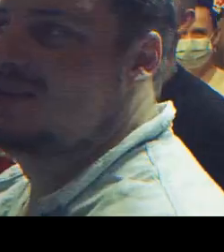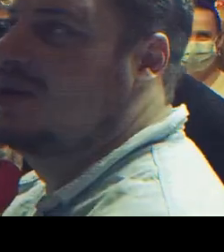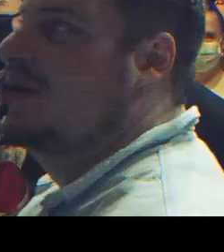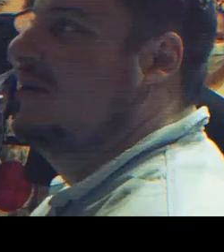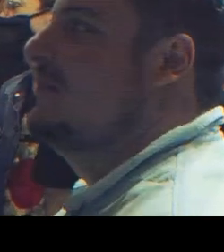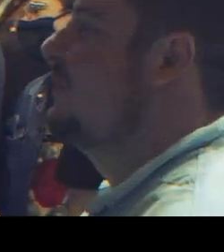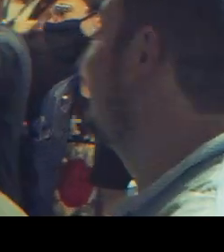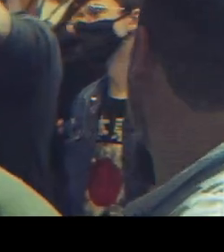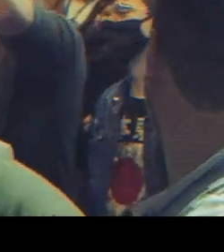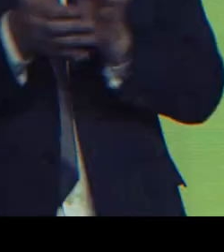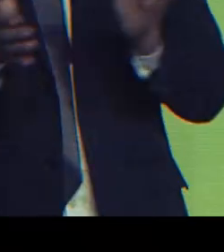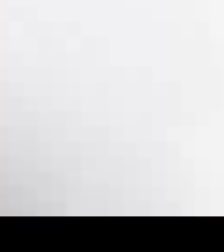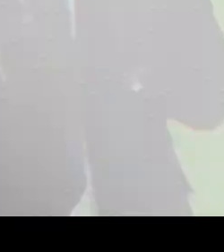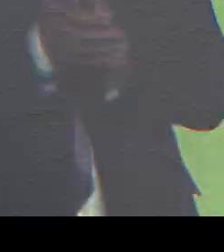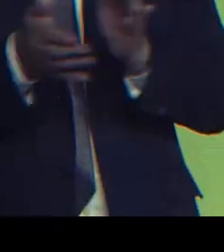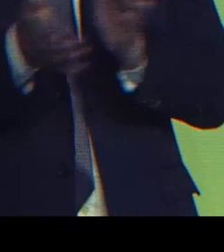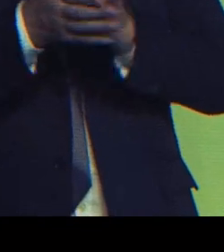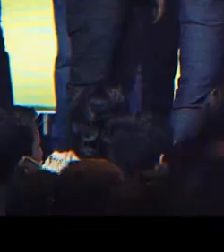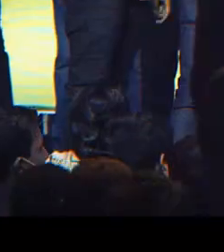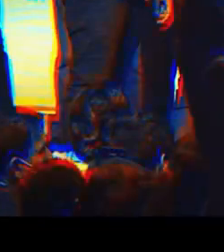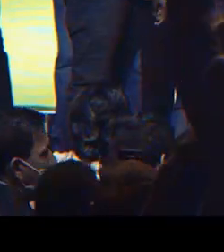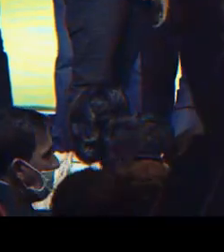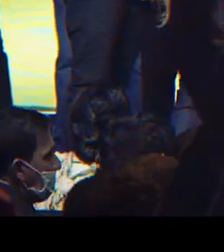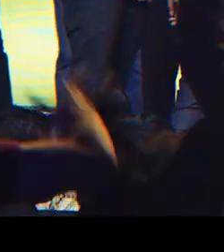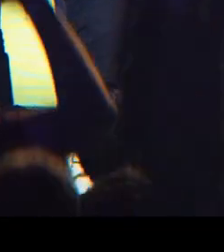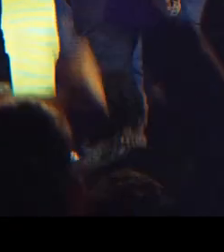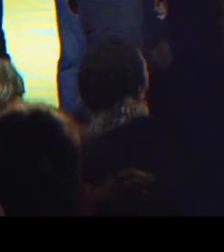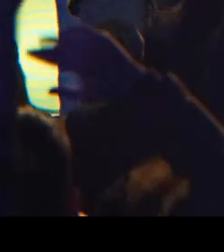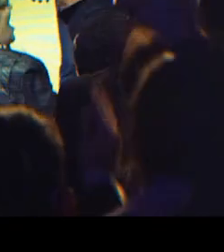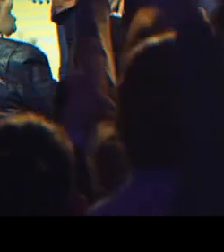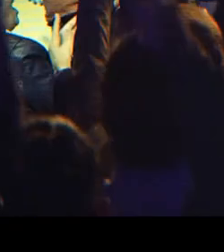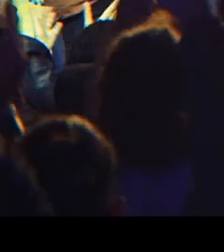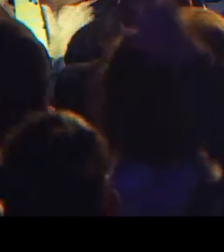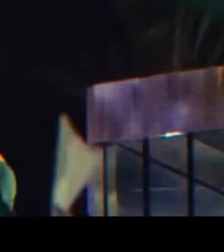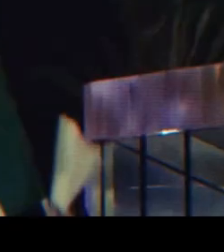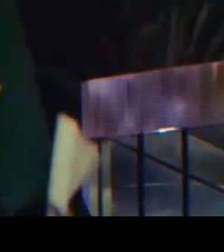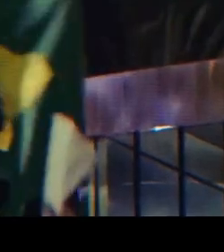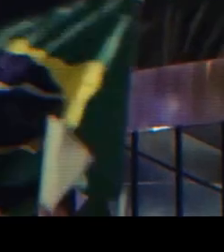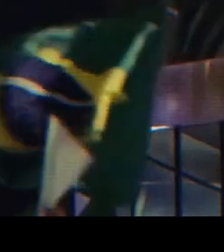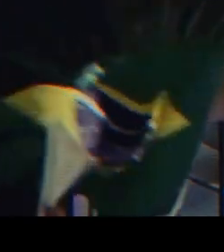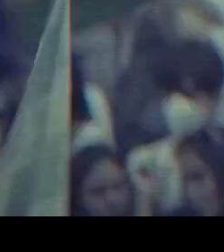temos a nossa vanguarda. E nessa guerra, essa é a nossa.